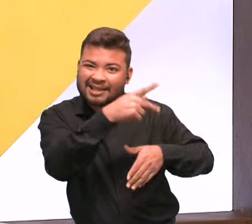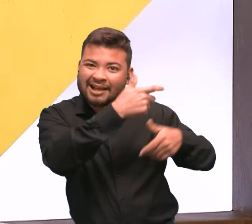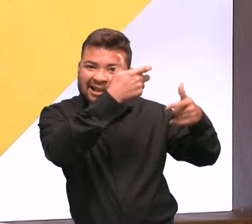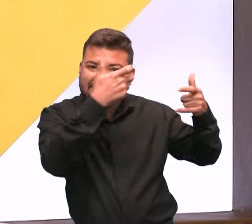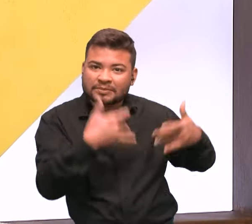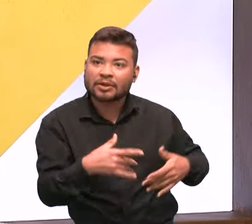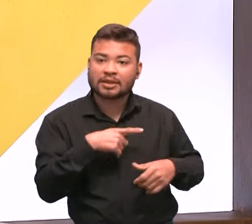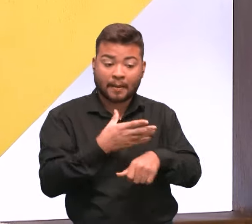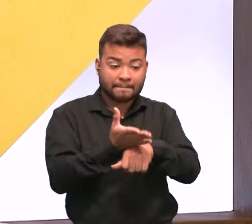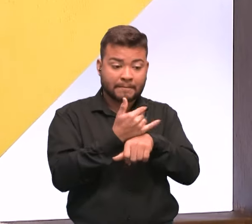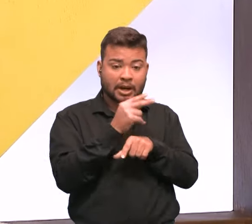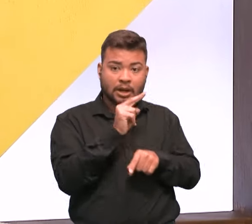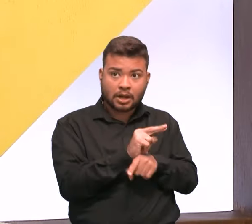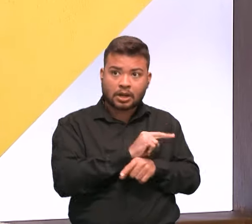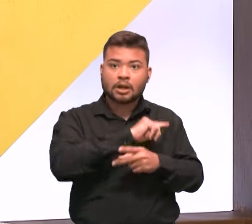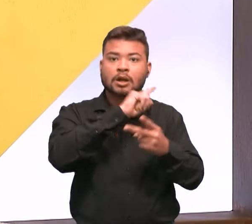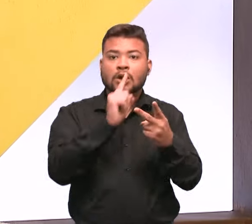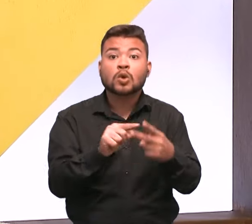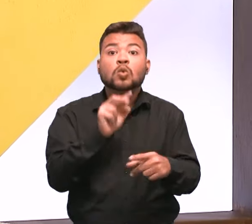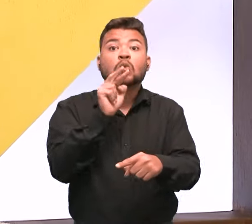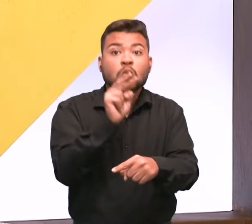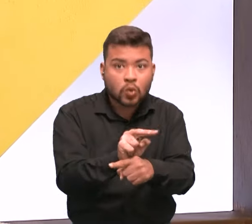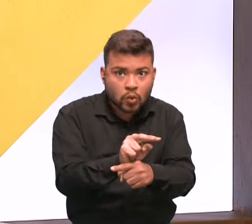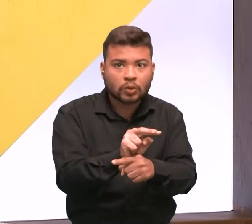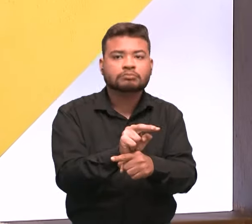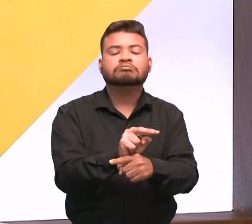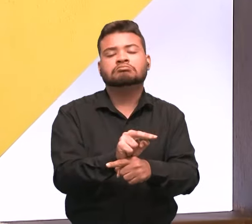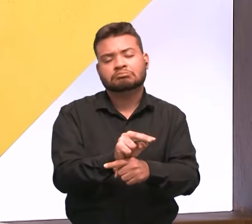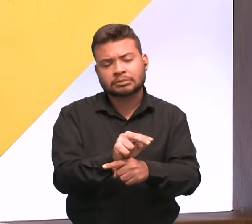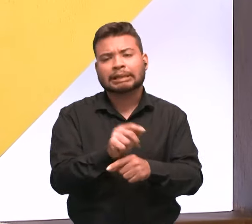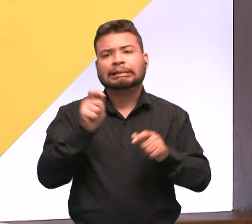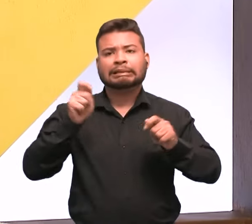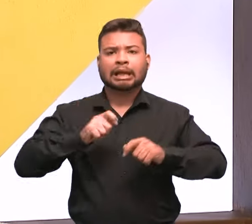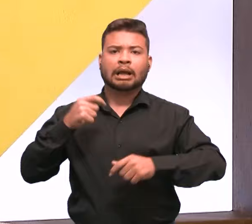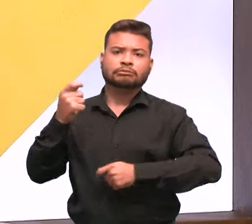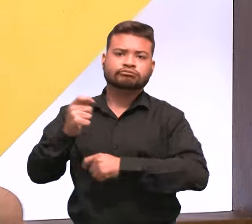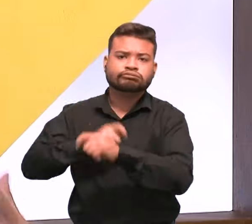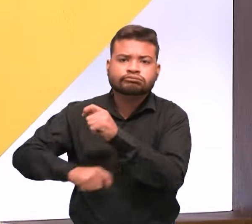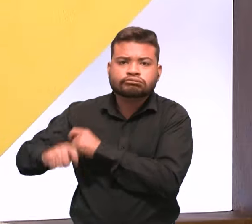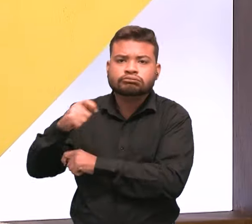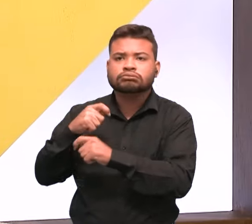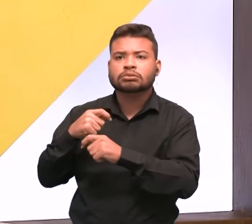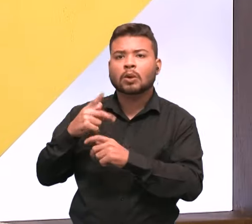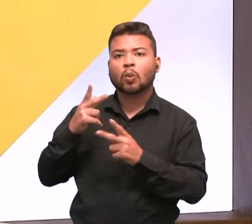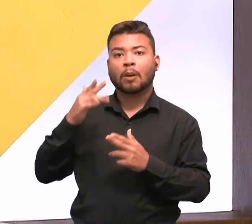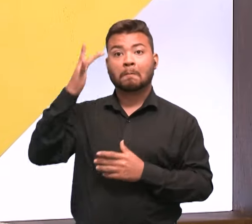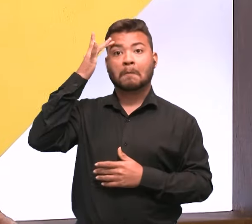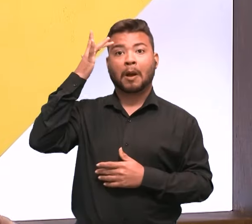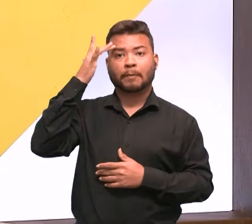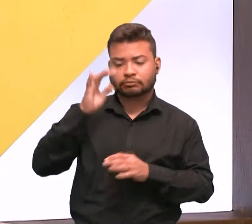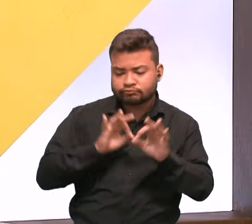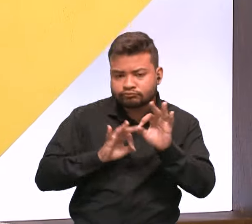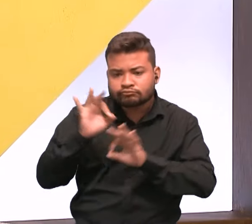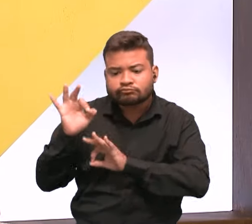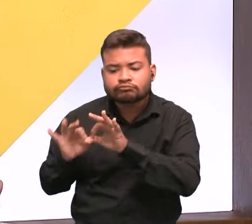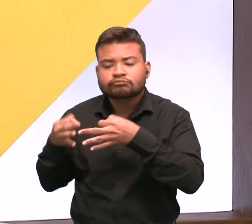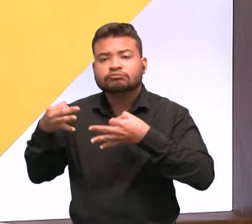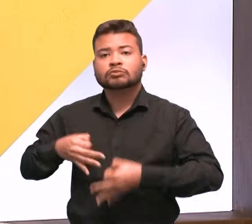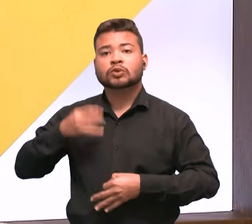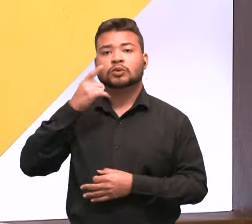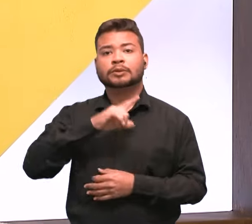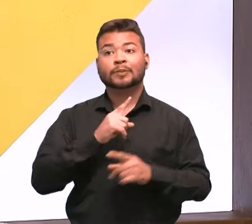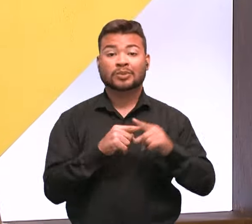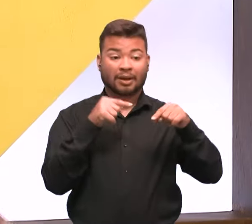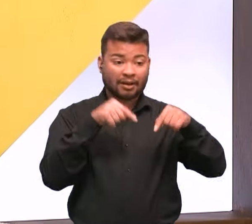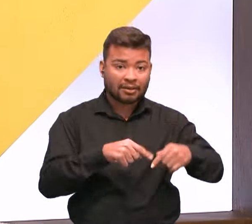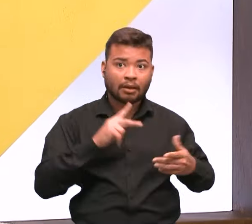pré-incubação, pela incubação. E é legal que a gente consegue ir amadurecendo o nosso negócio, eu diria que em um lugar mais seguro. Então, a gente está em um ambiente em que é permitido